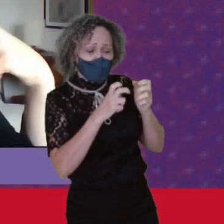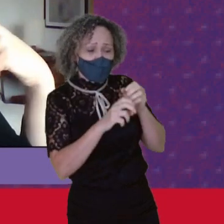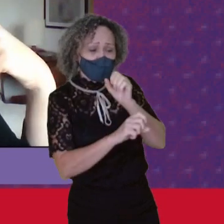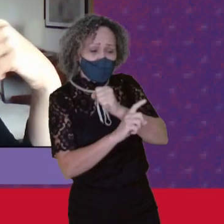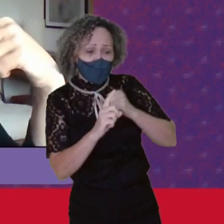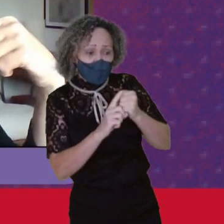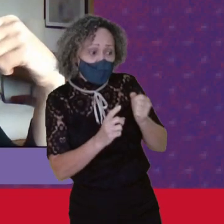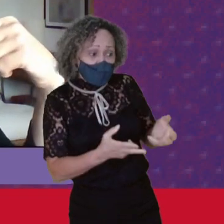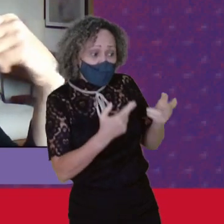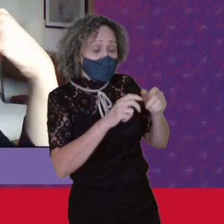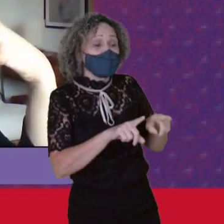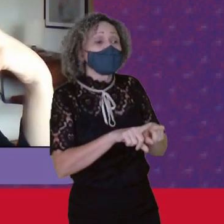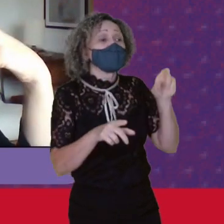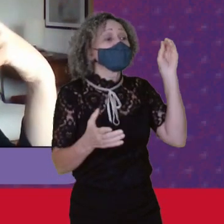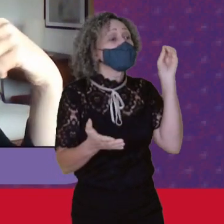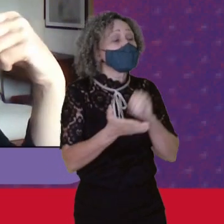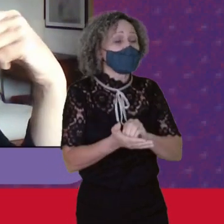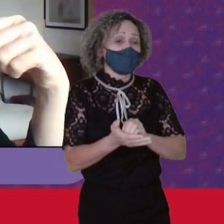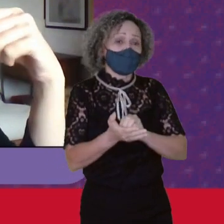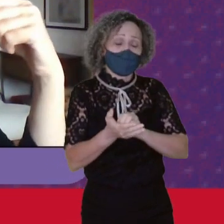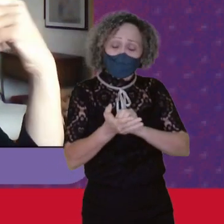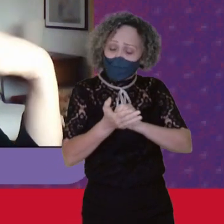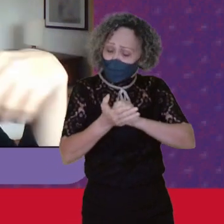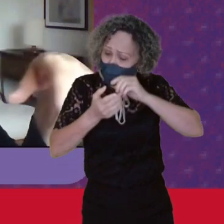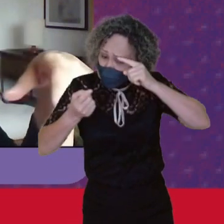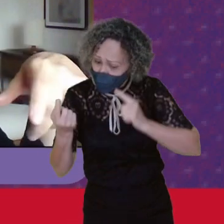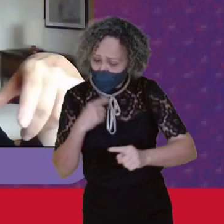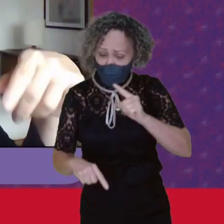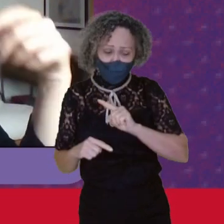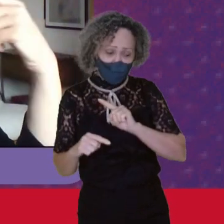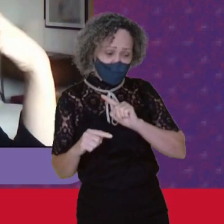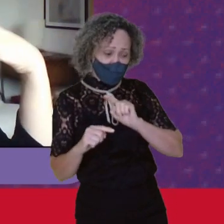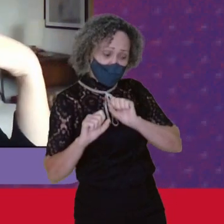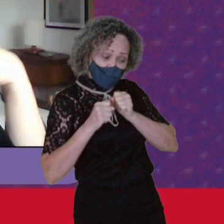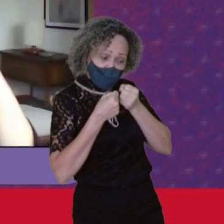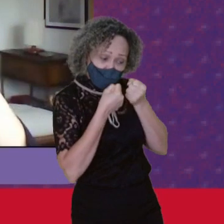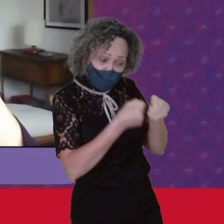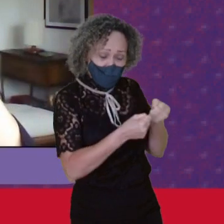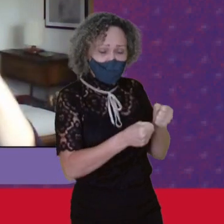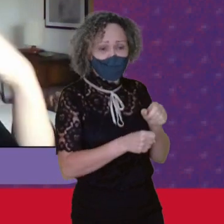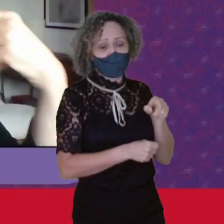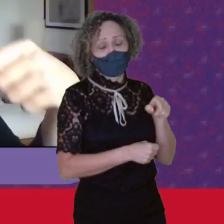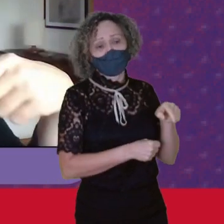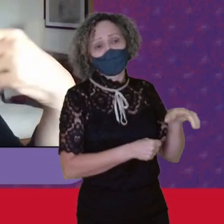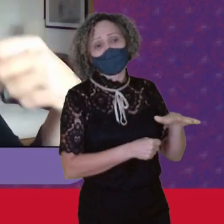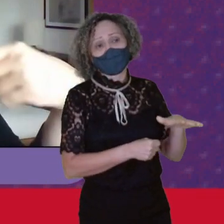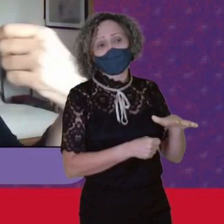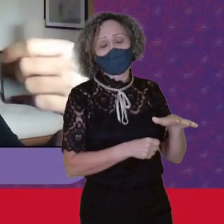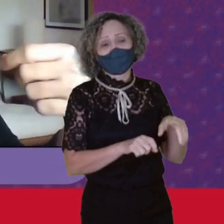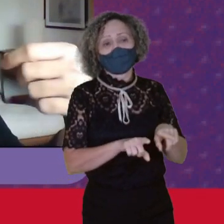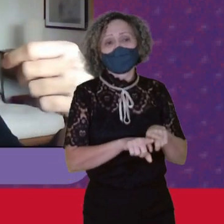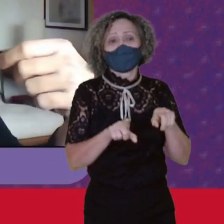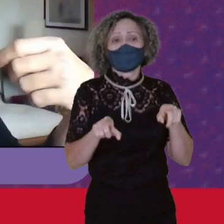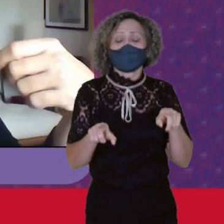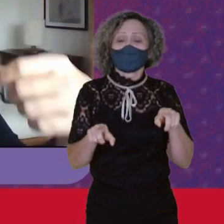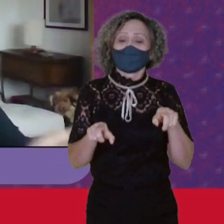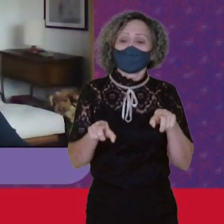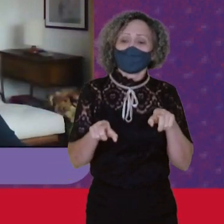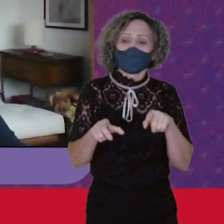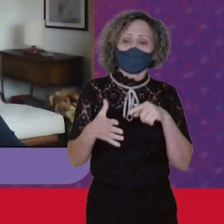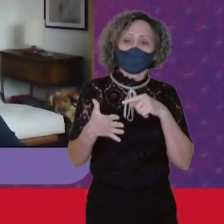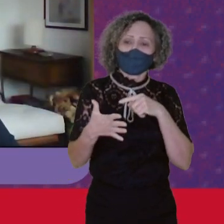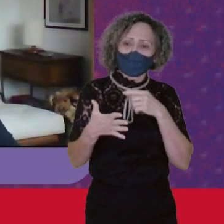mudanças Mudanças Tanto do ponto de vista De comportamentos Mas também De medidas Que podem